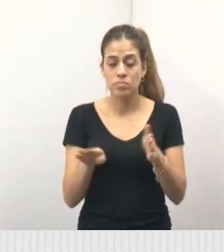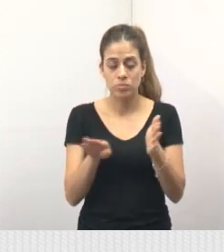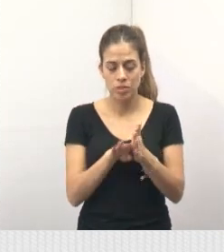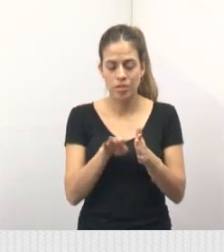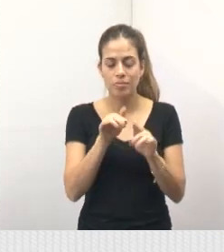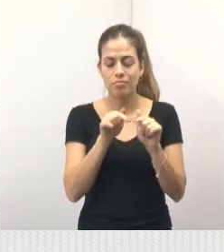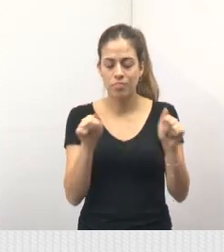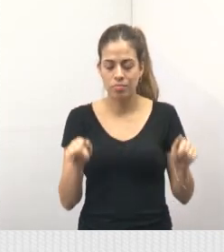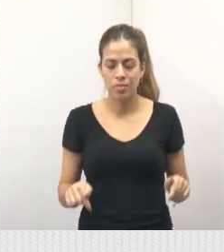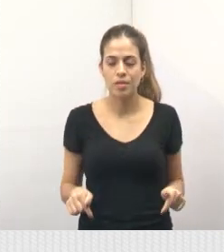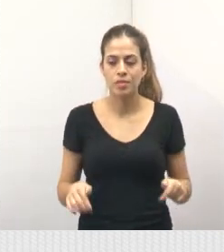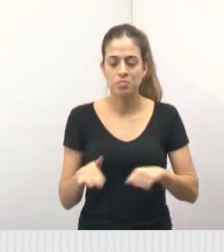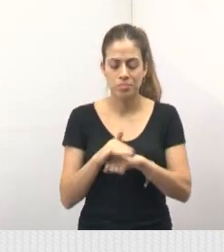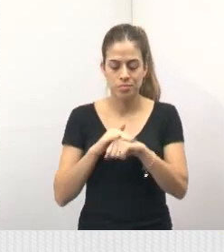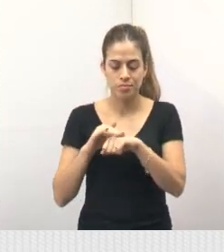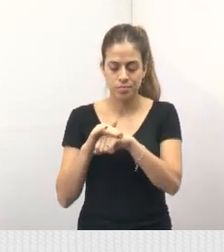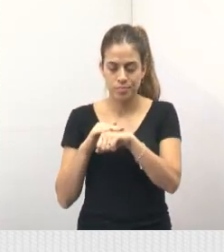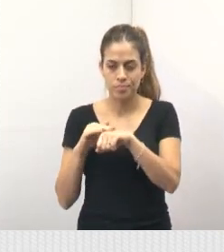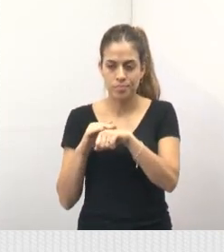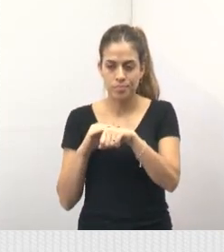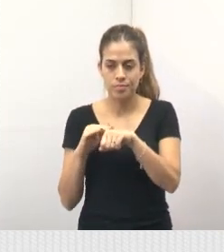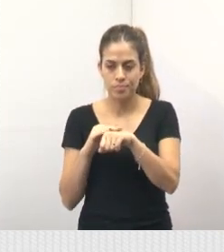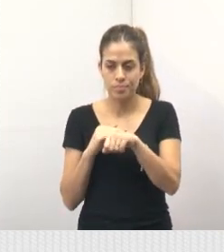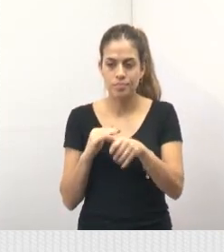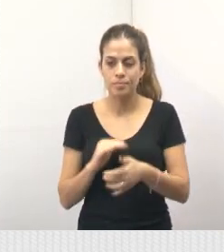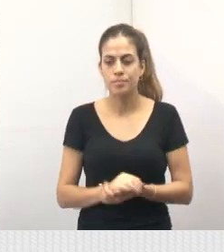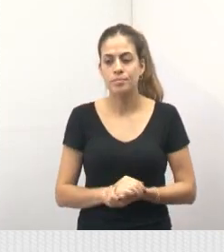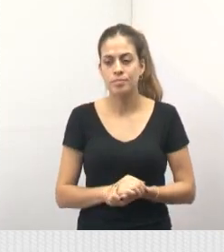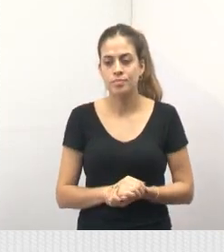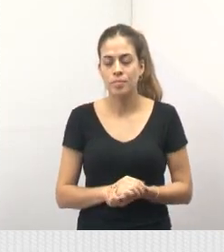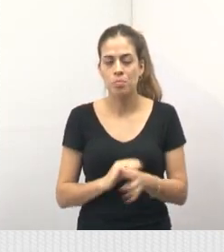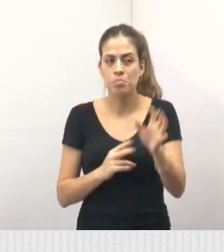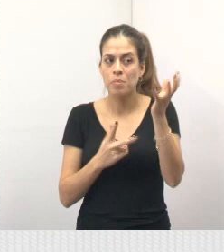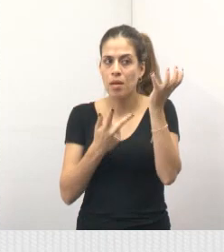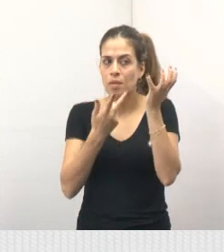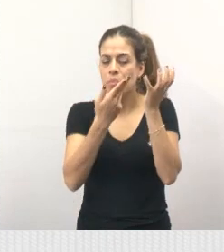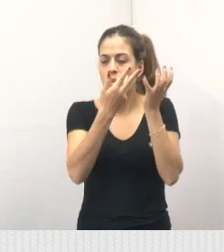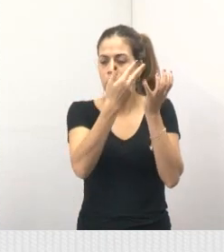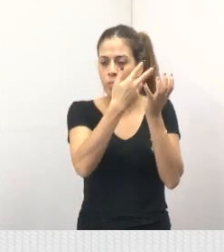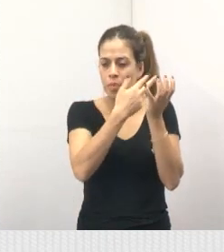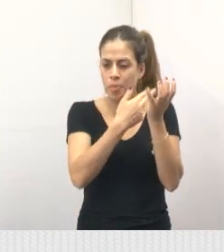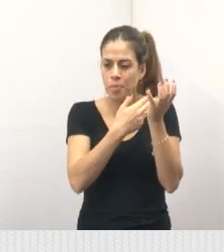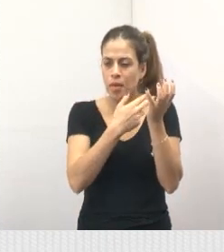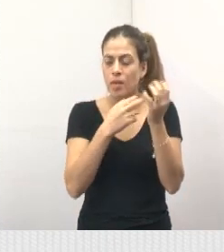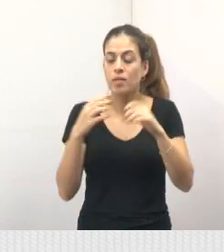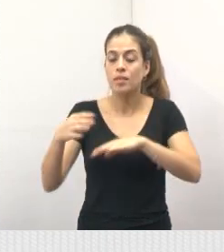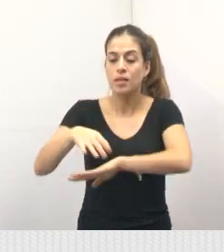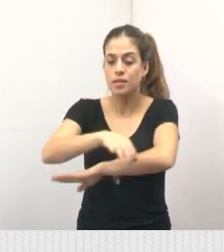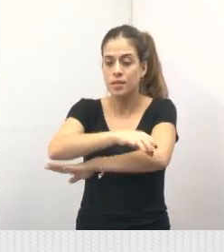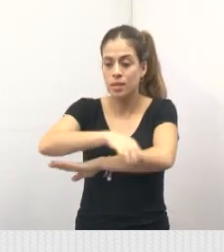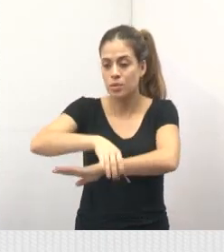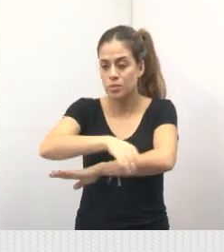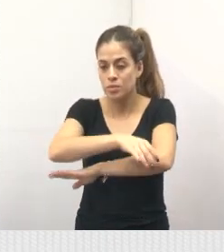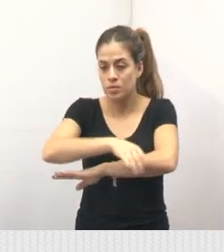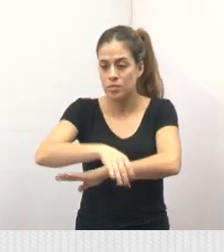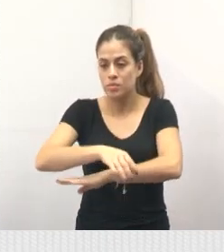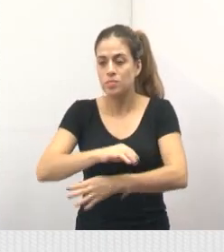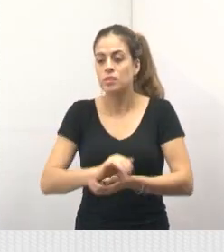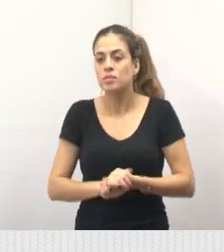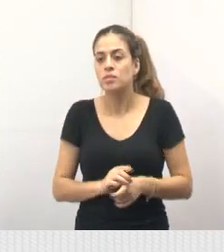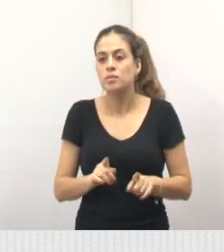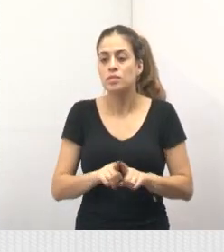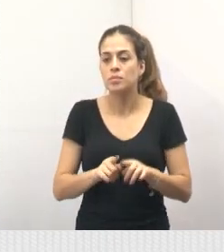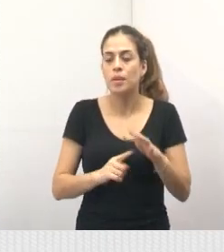esteve lá conversando com ele, e a respeito de podas de árvores, nas calçadas, e a